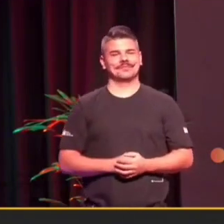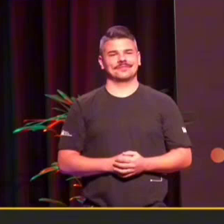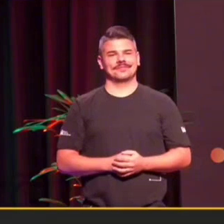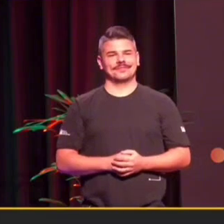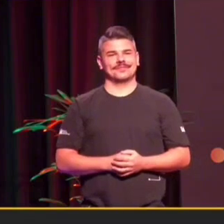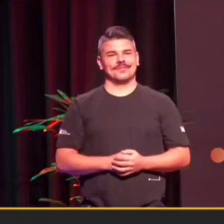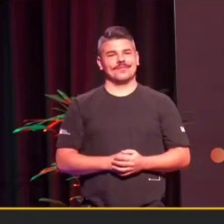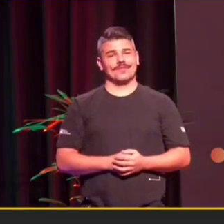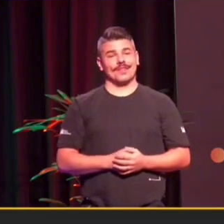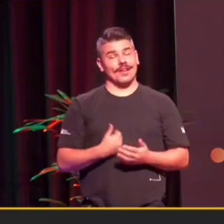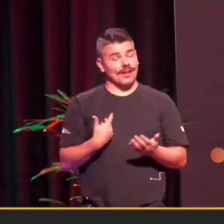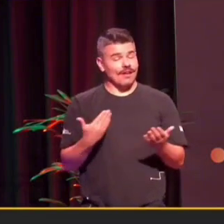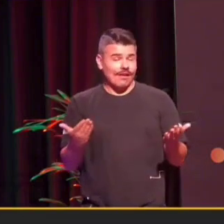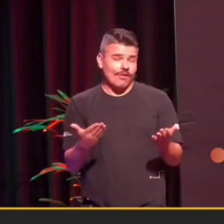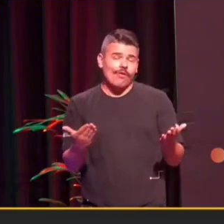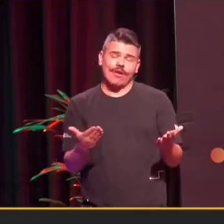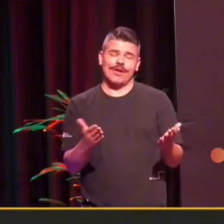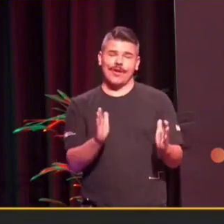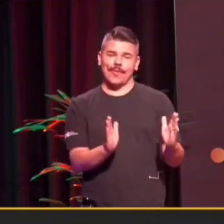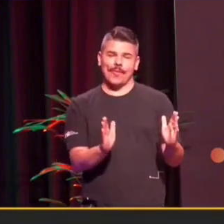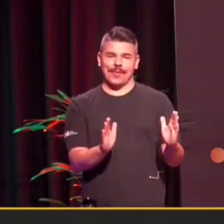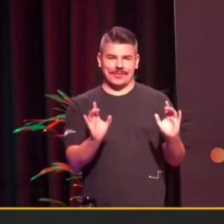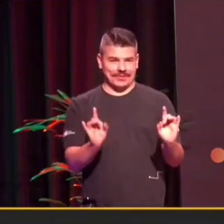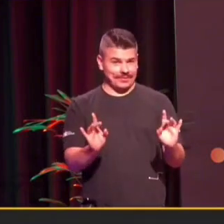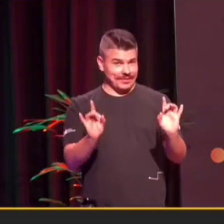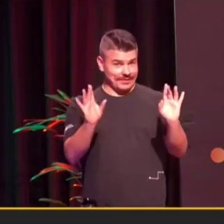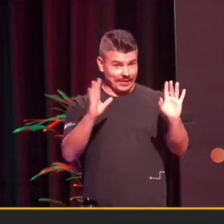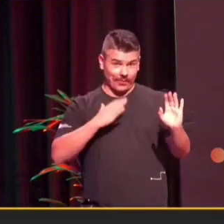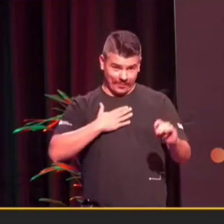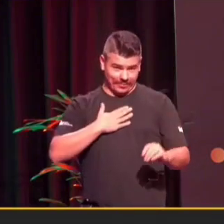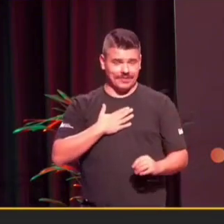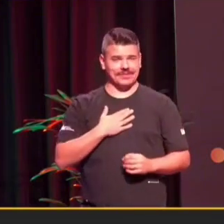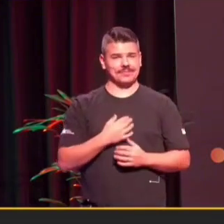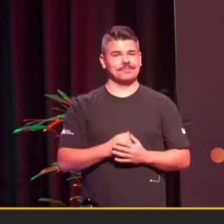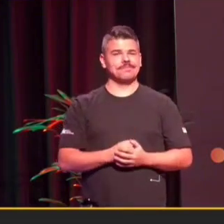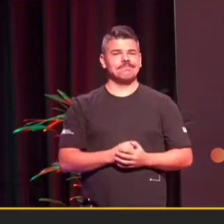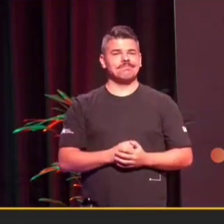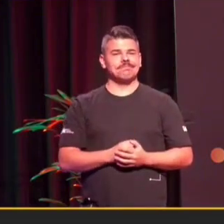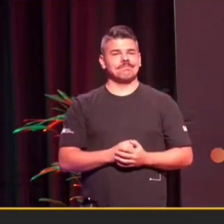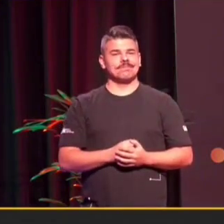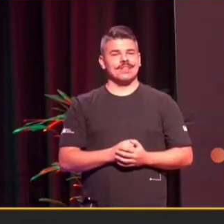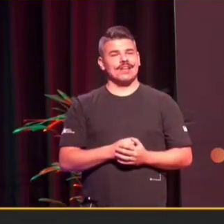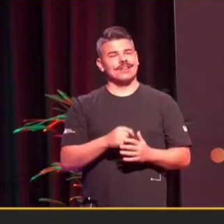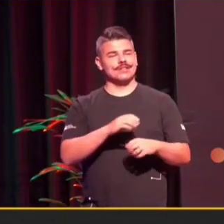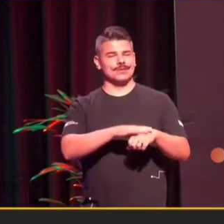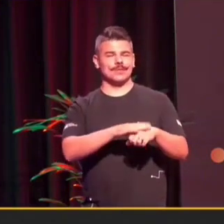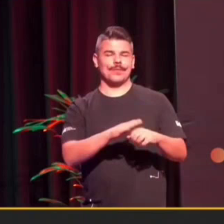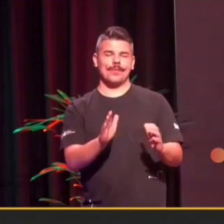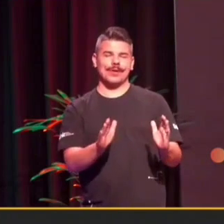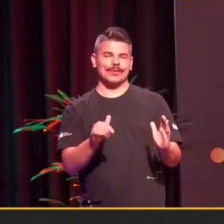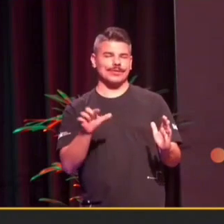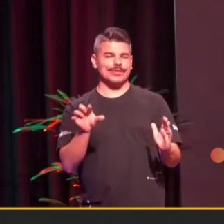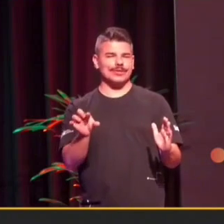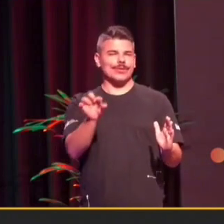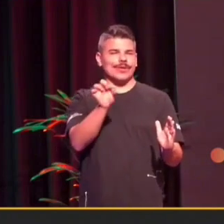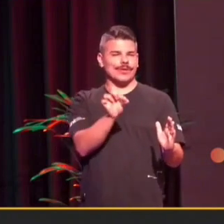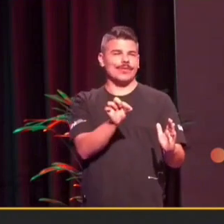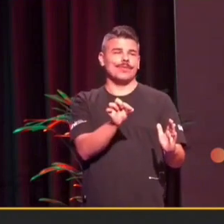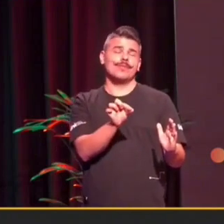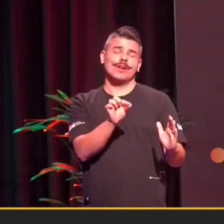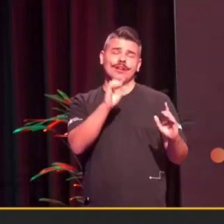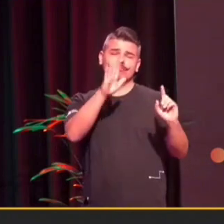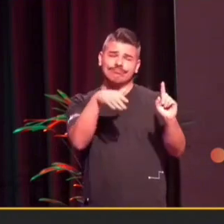Para mim, agora, é um momento muito especial, porque a gente separou esse espaço para reconhecer